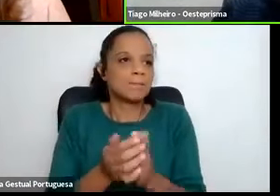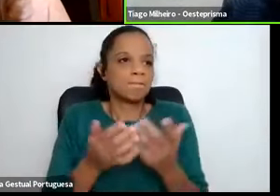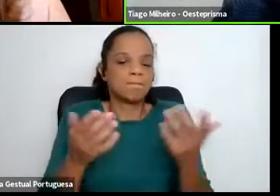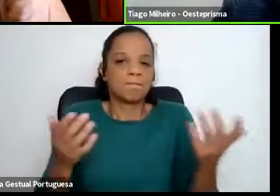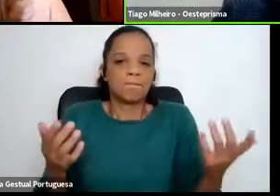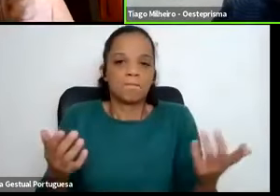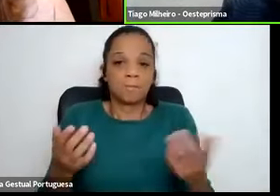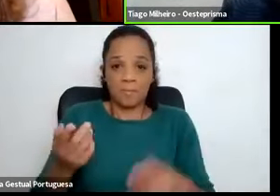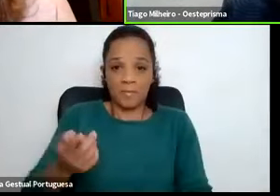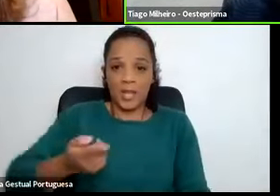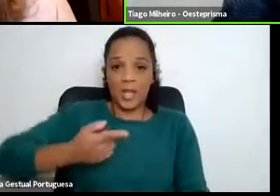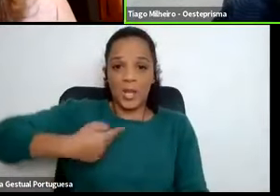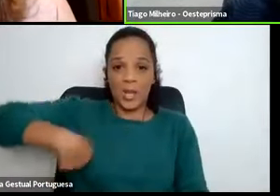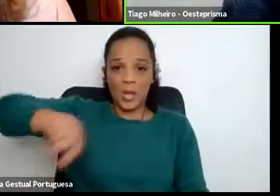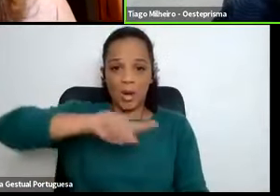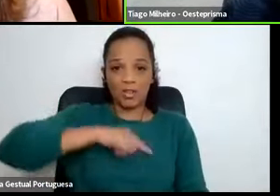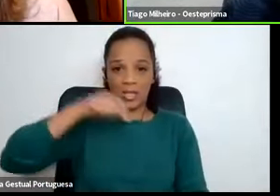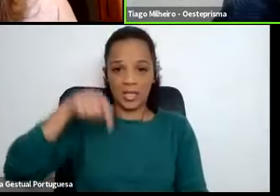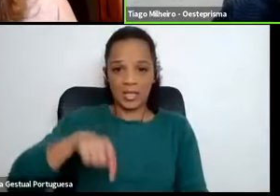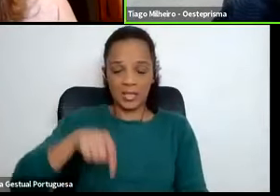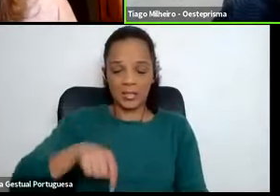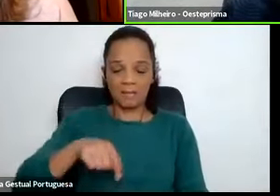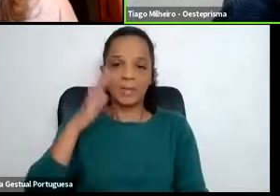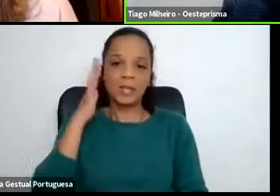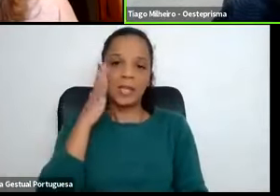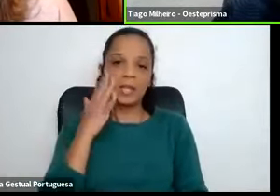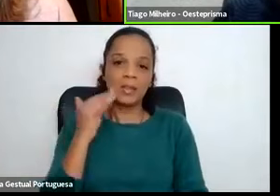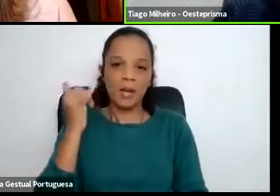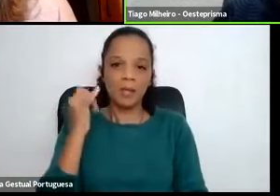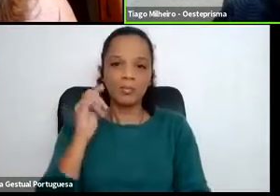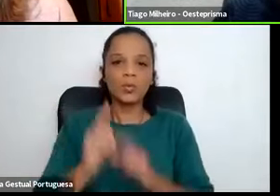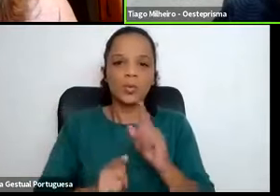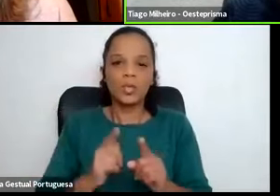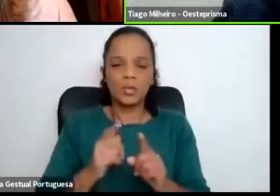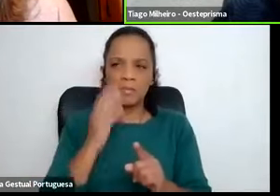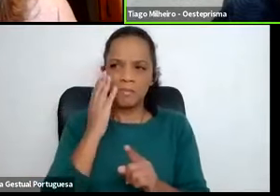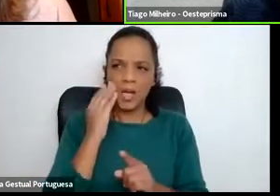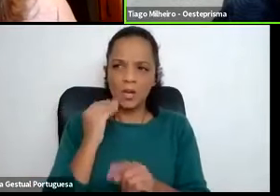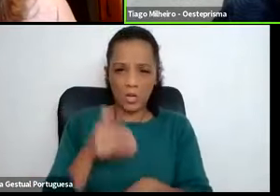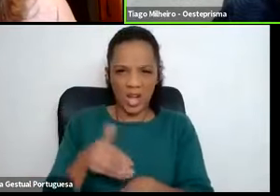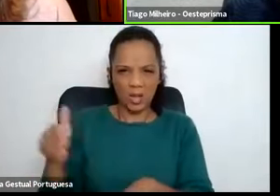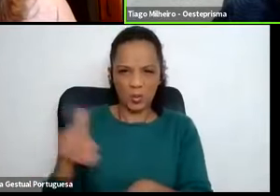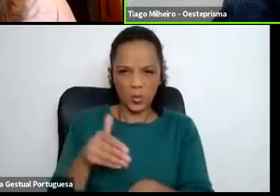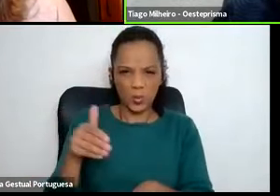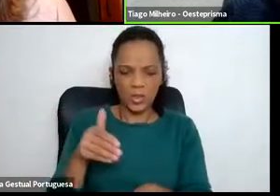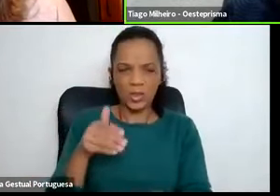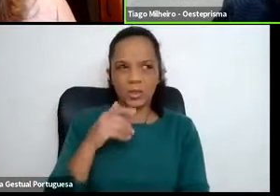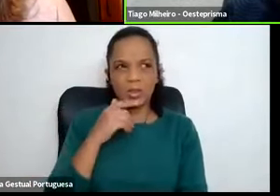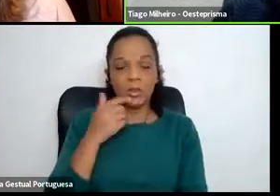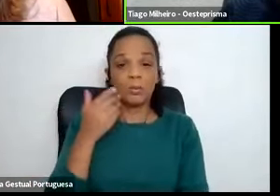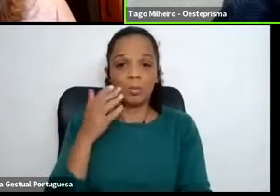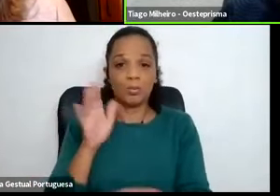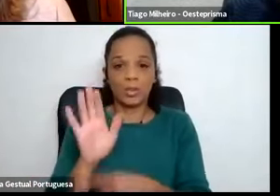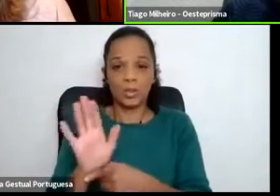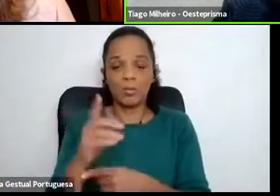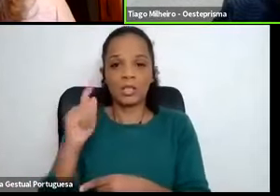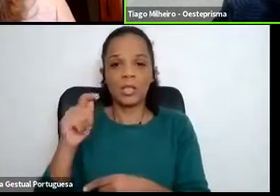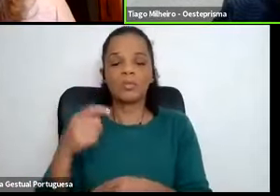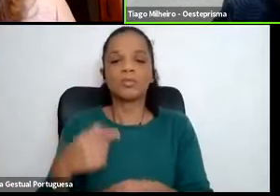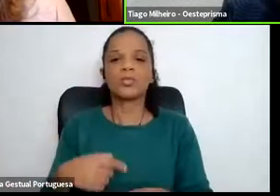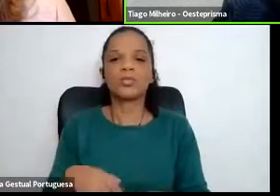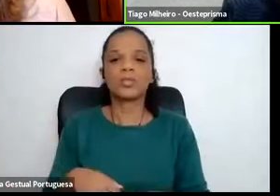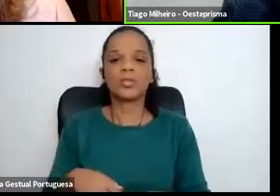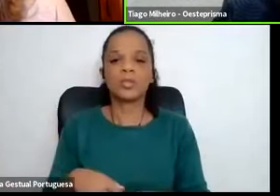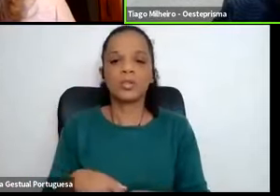Nós aqui tentávamos salvo erro na altura, por exemplo, nós tínhamos uma campanha de